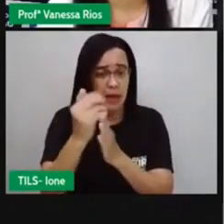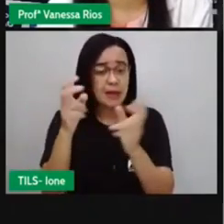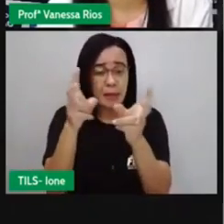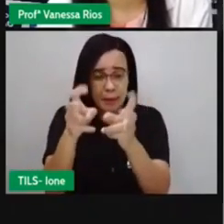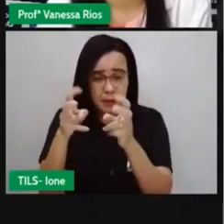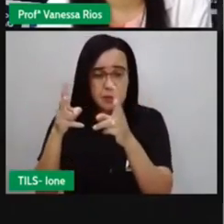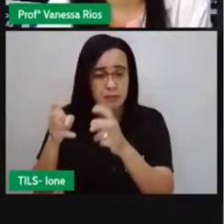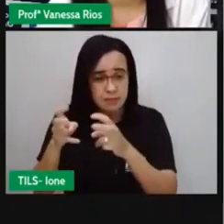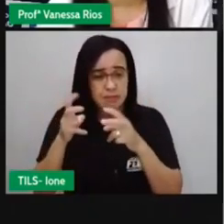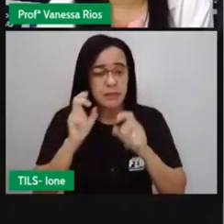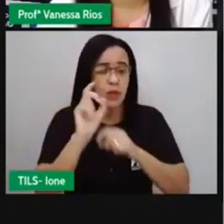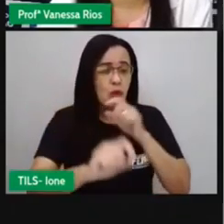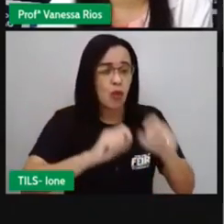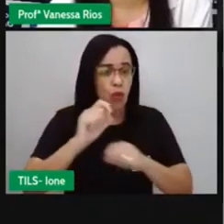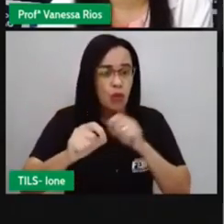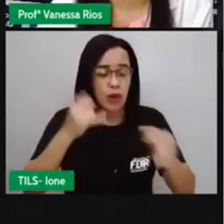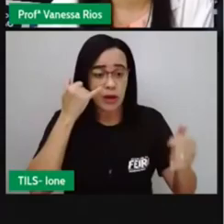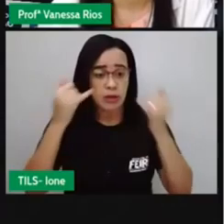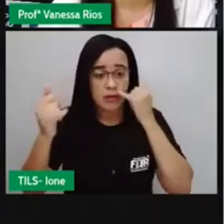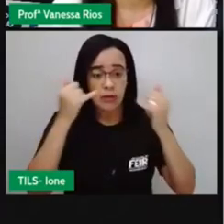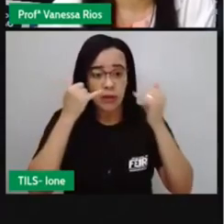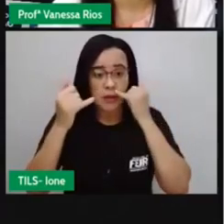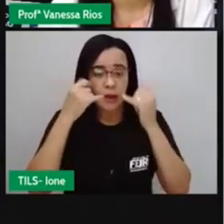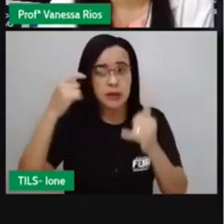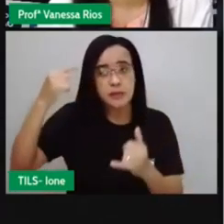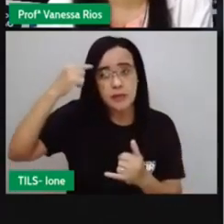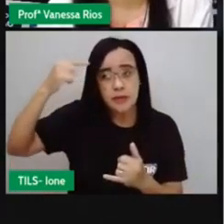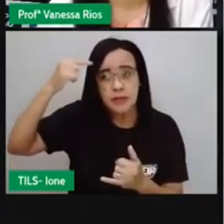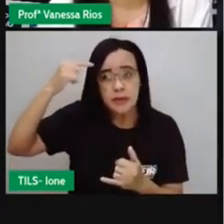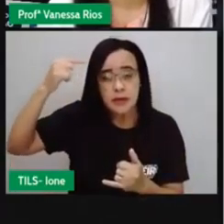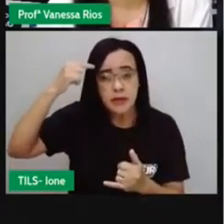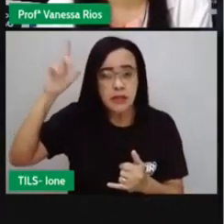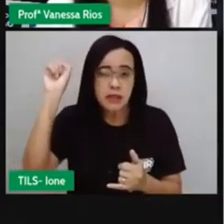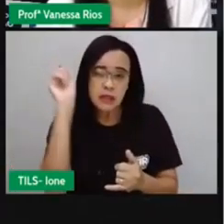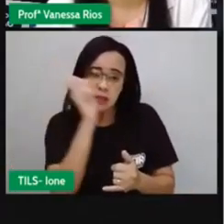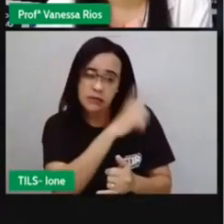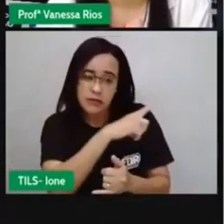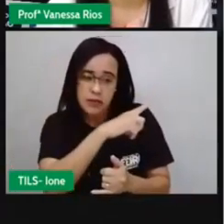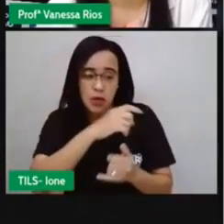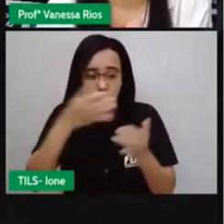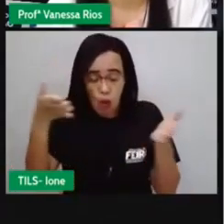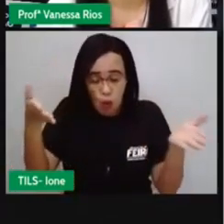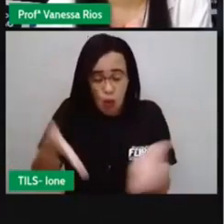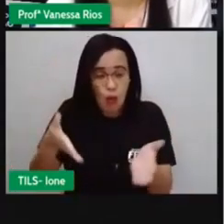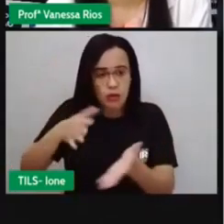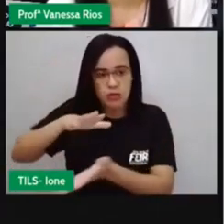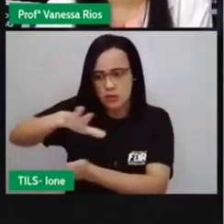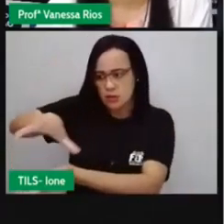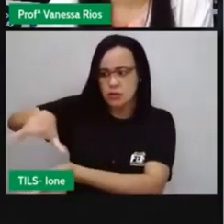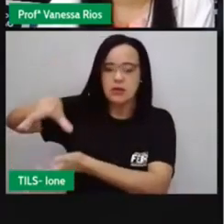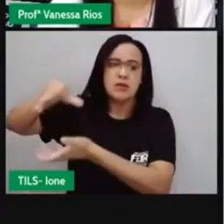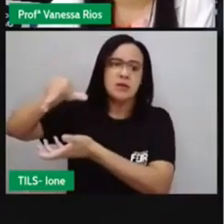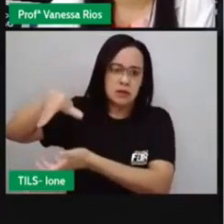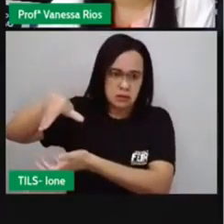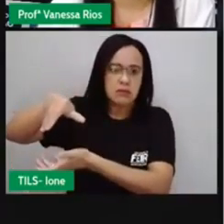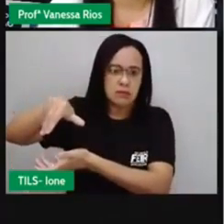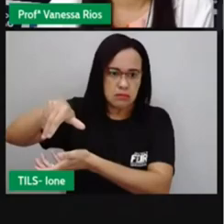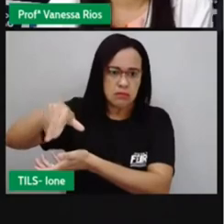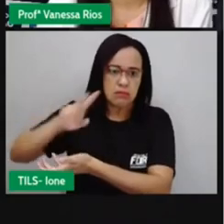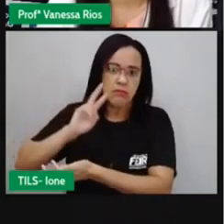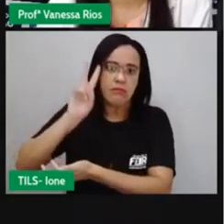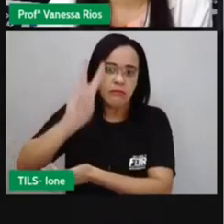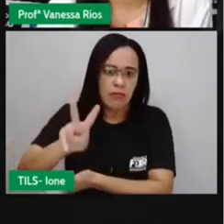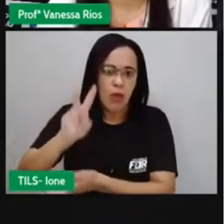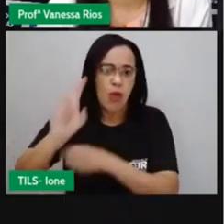mensagem principal é pensar aí na dificuldade que o planeta está vivendo aí diante da exposição da